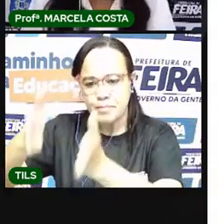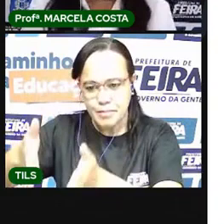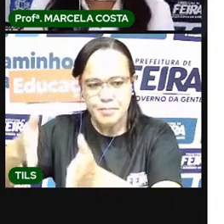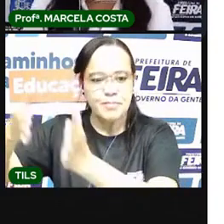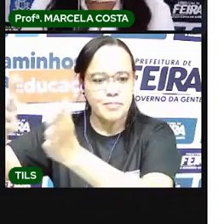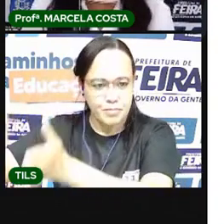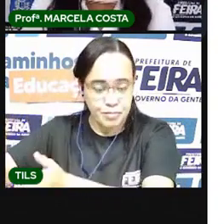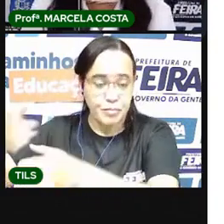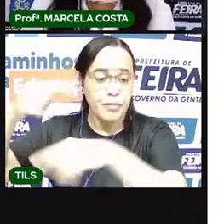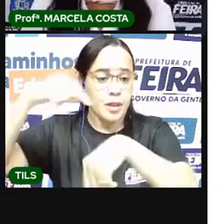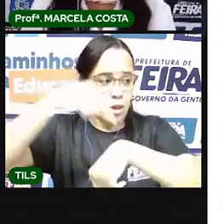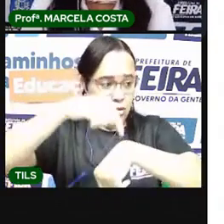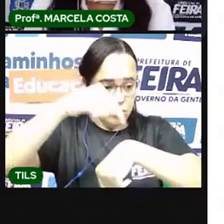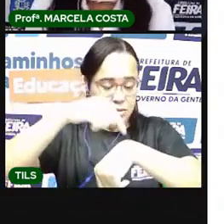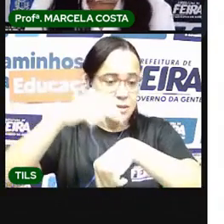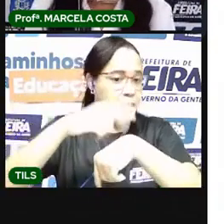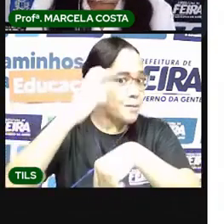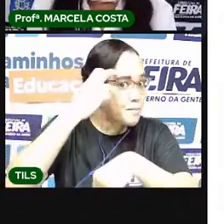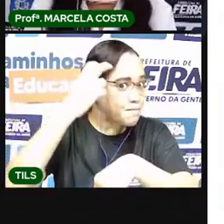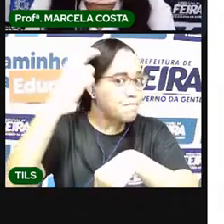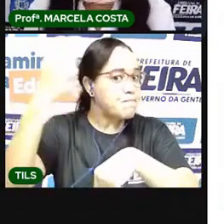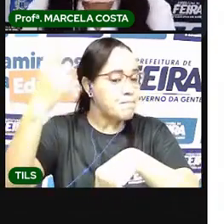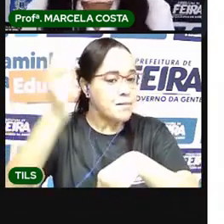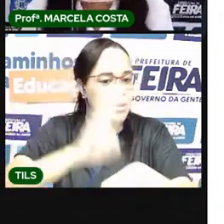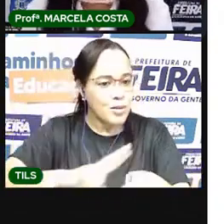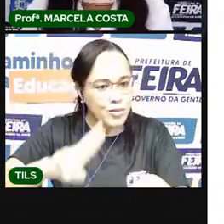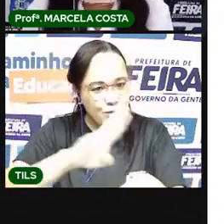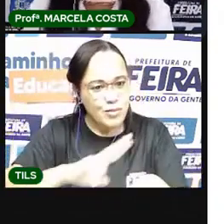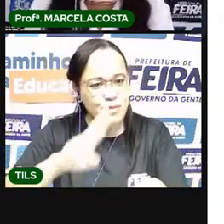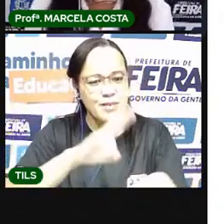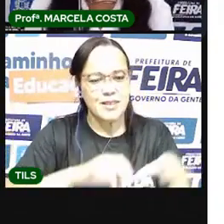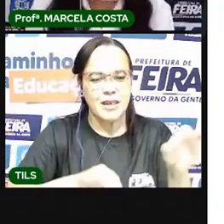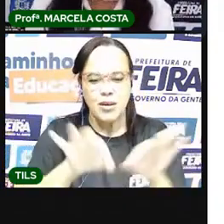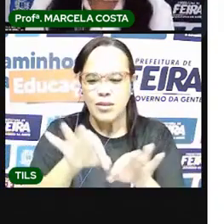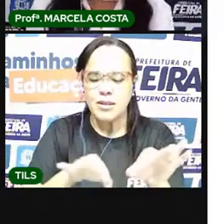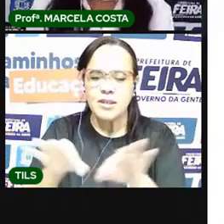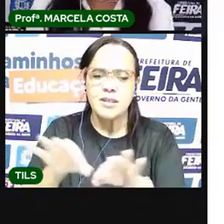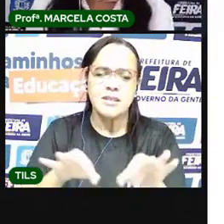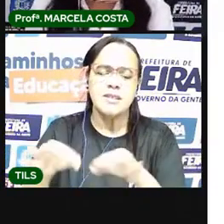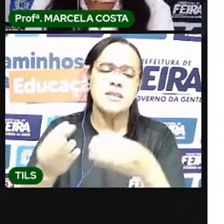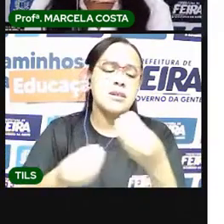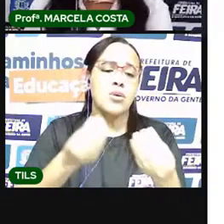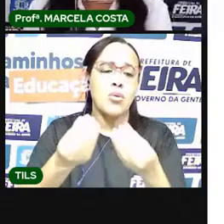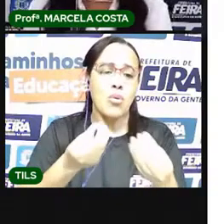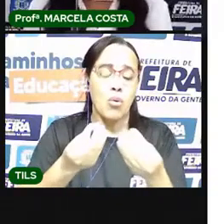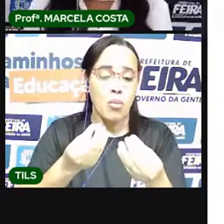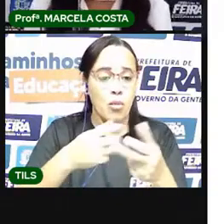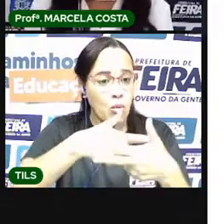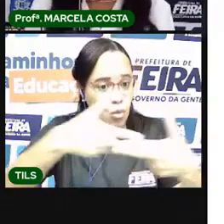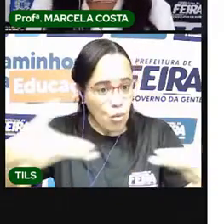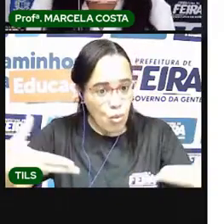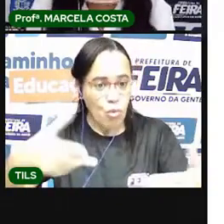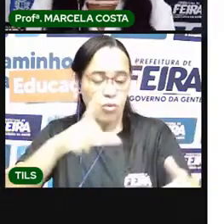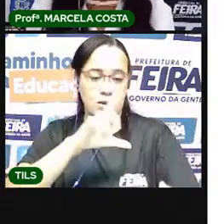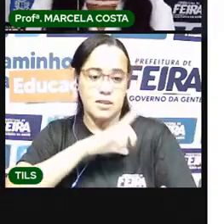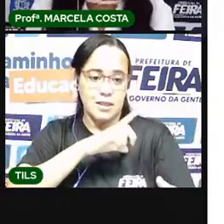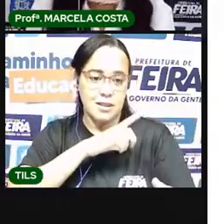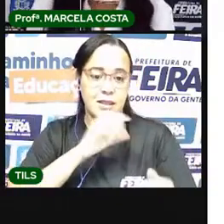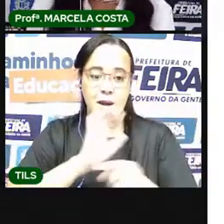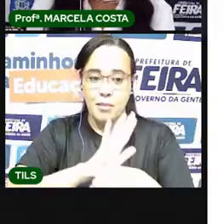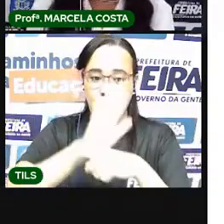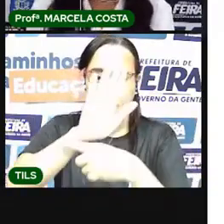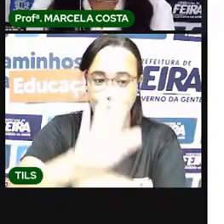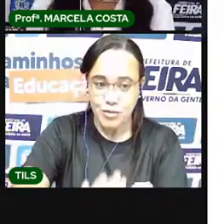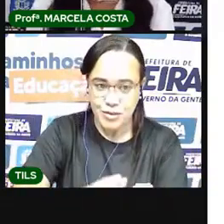nosso tempo com muita sabedoria. Para fazer a organização do tempo, a gente tem alguns instrumentos, como o calendário,